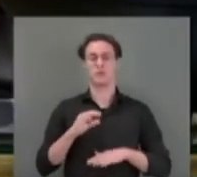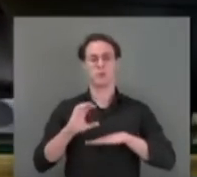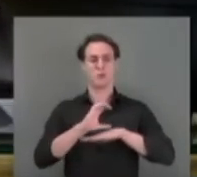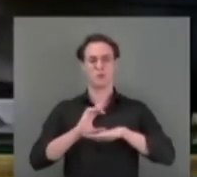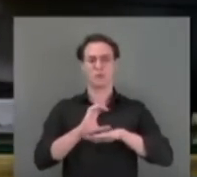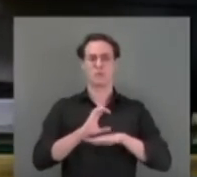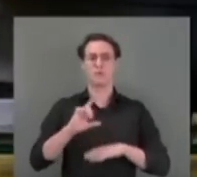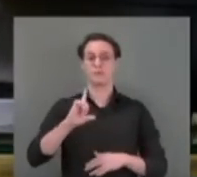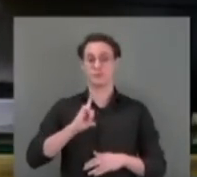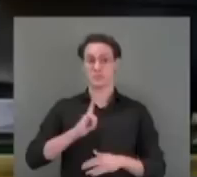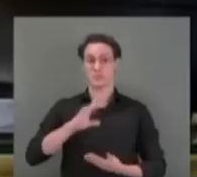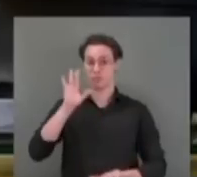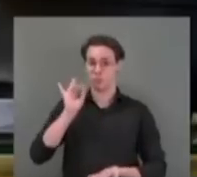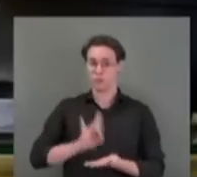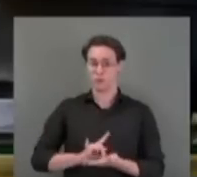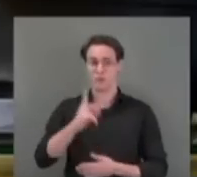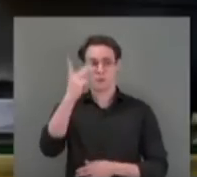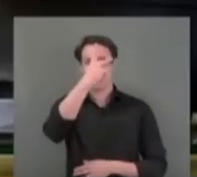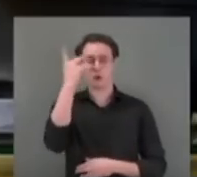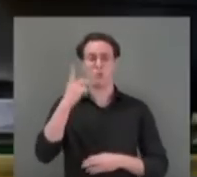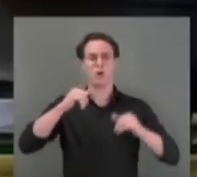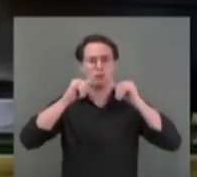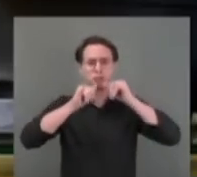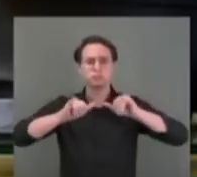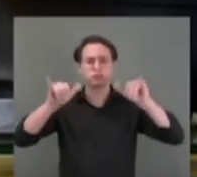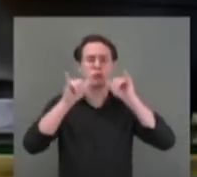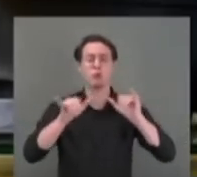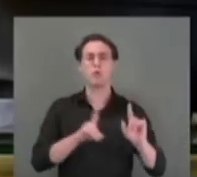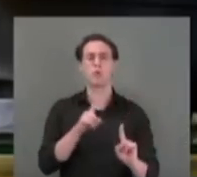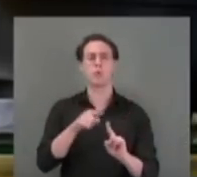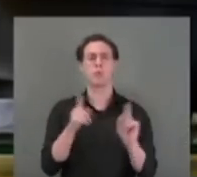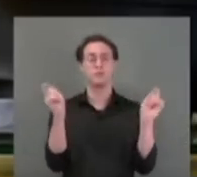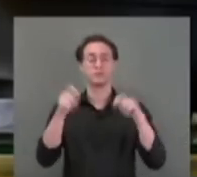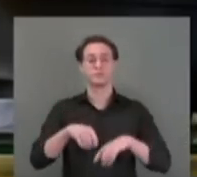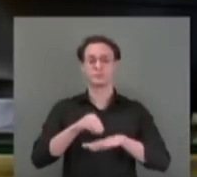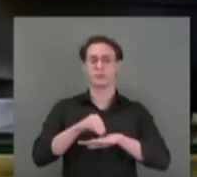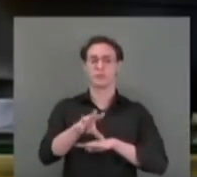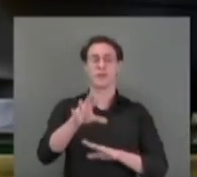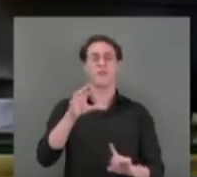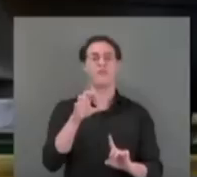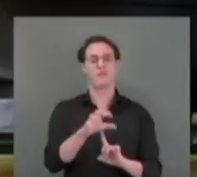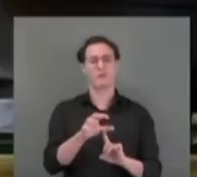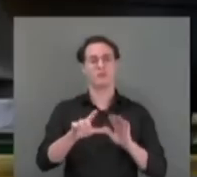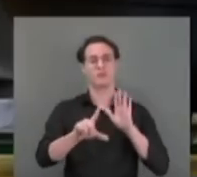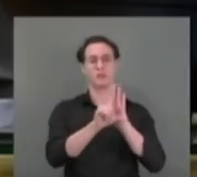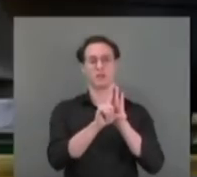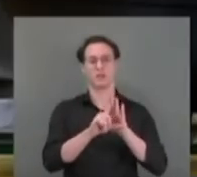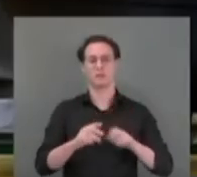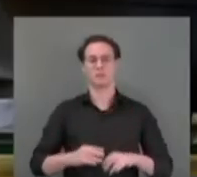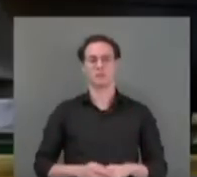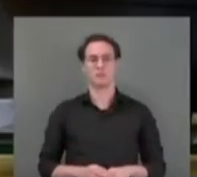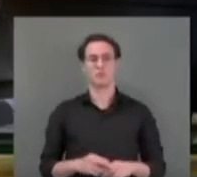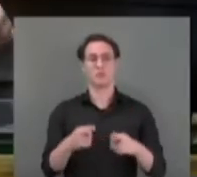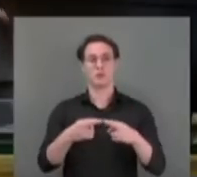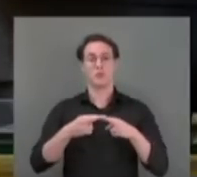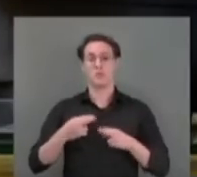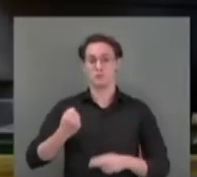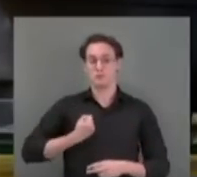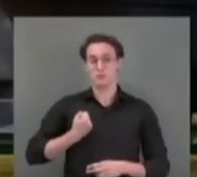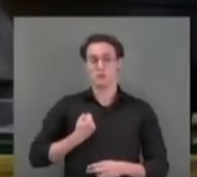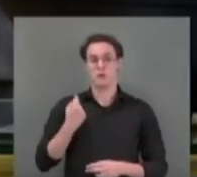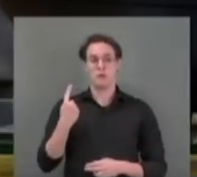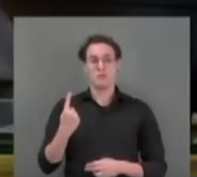subscritores e será publicado para que produza seus efeitos legais. Requerimento número 1